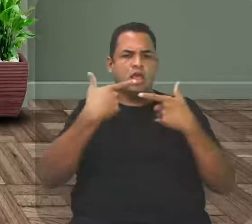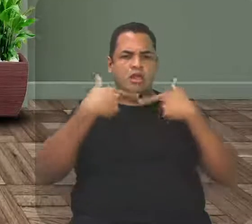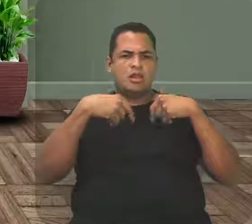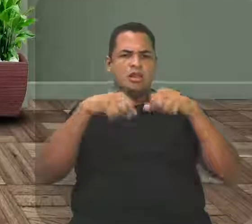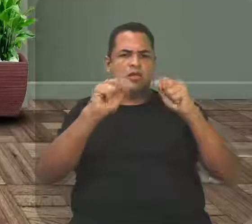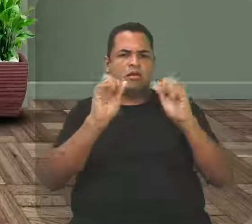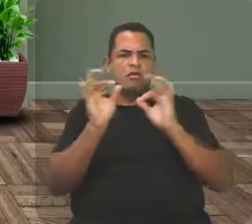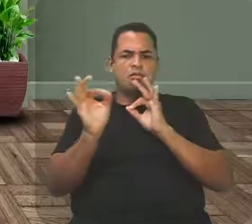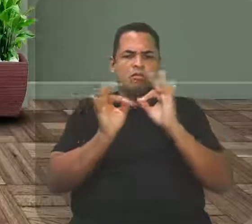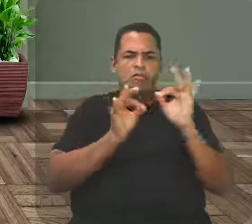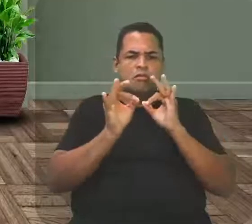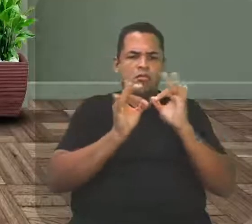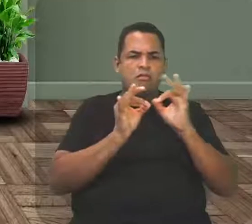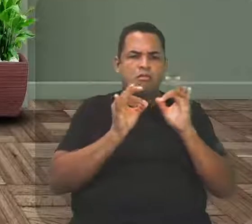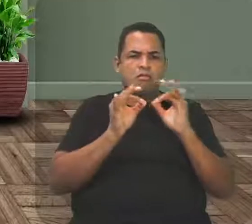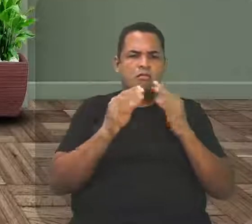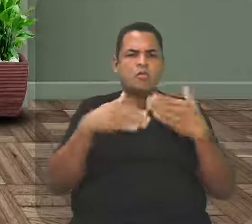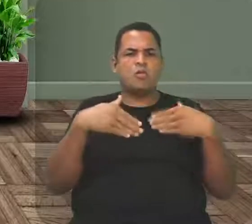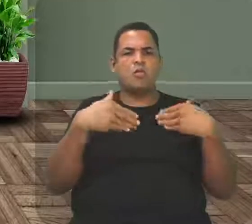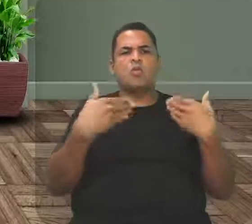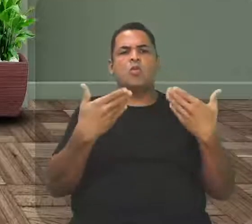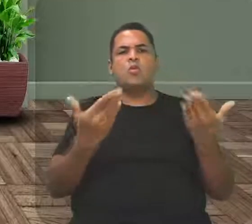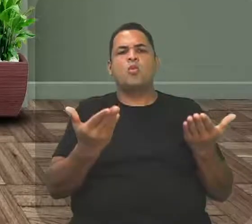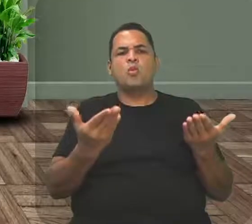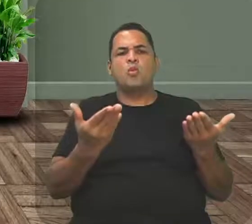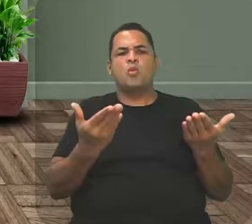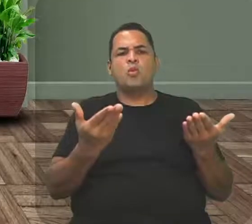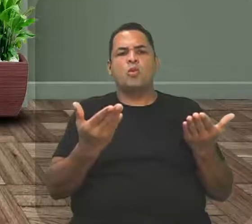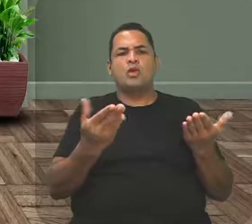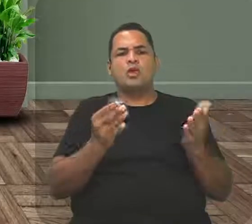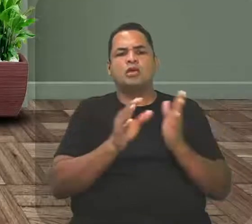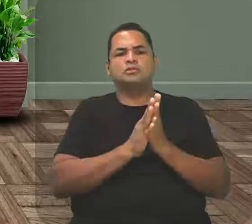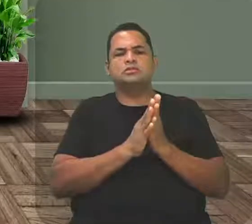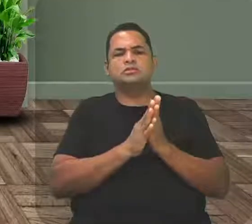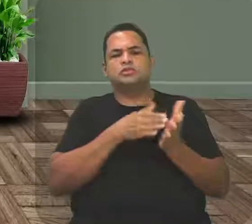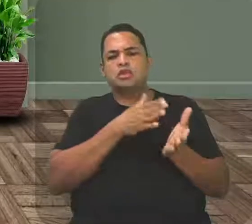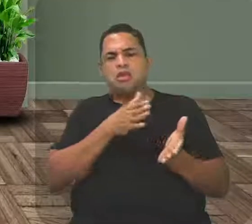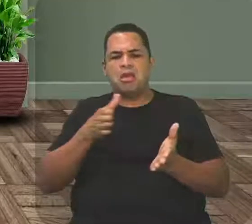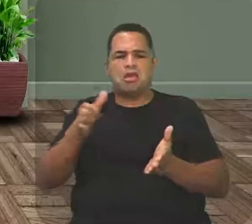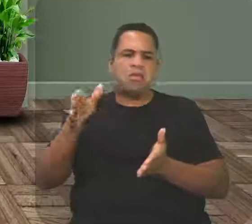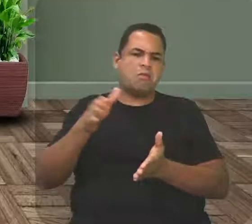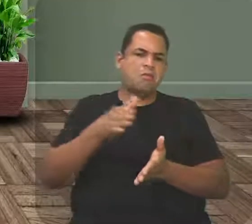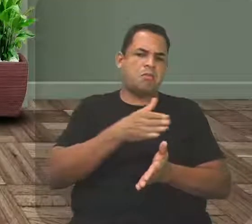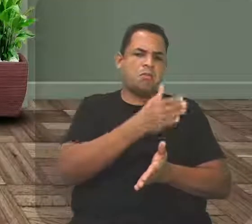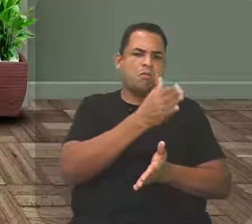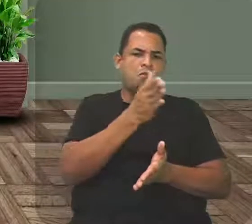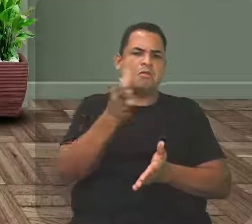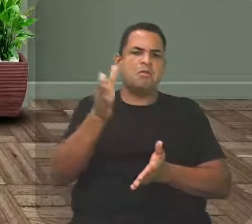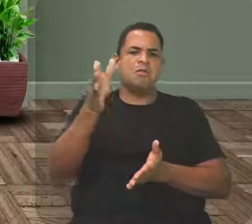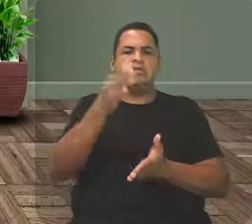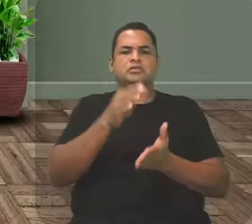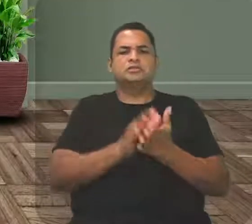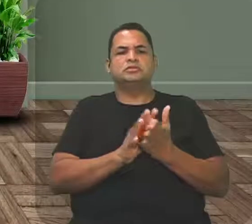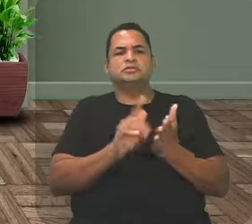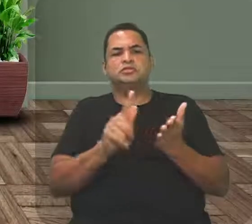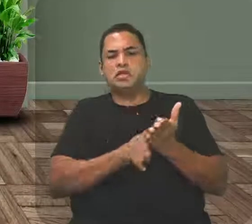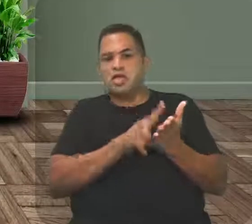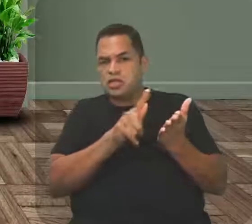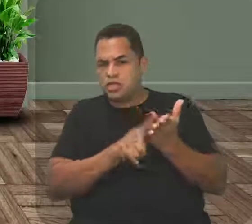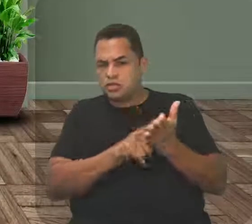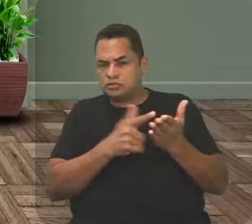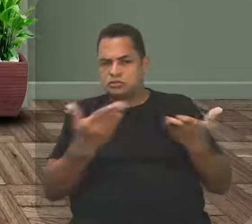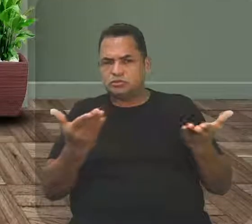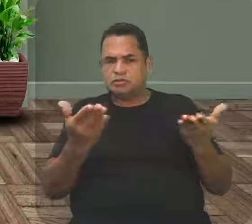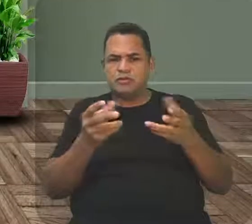construção, vejam por quais gêneros ela passeia, né? Então, assim, você já vai se antenando